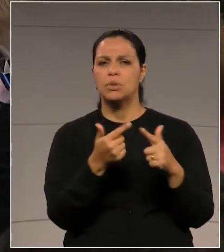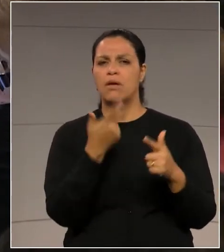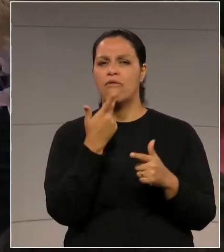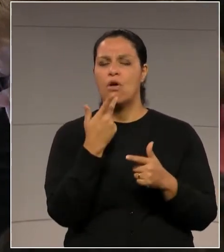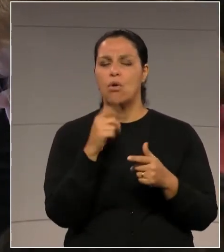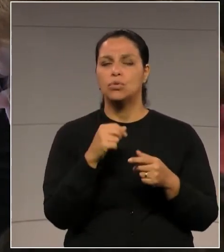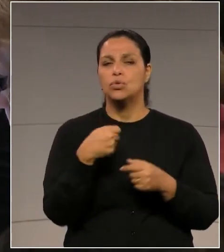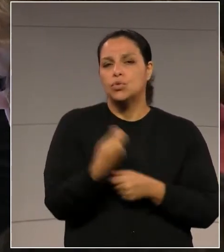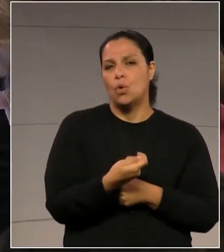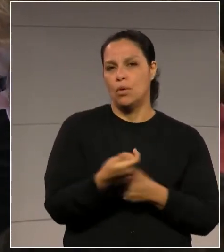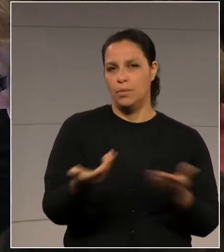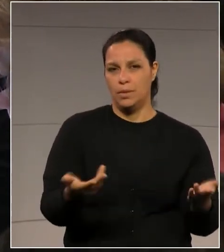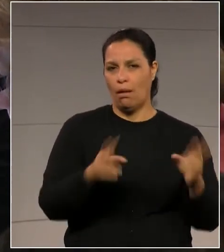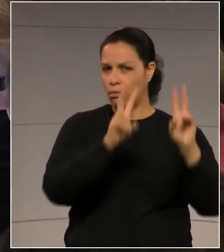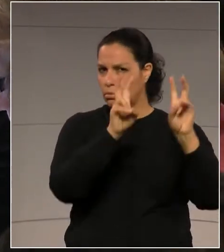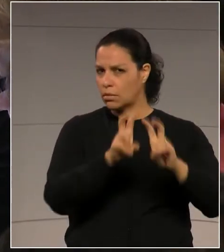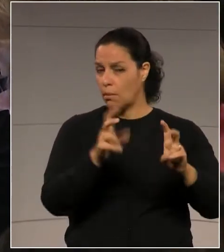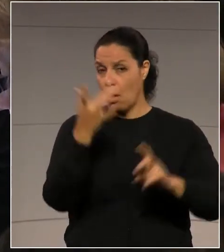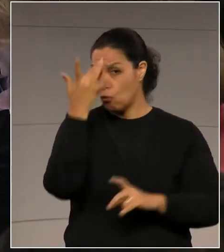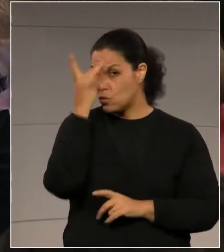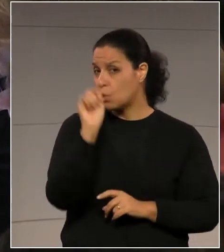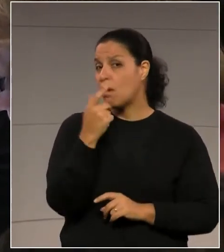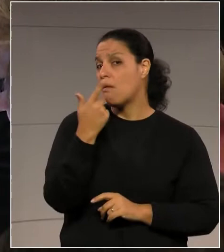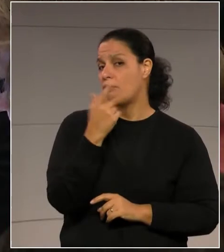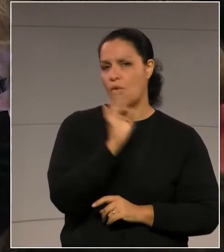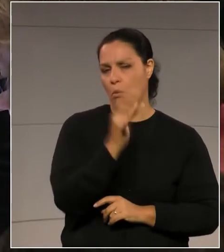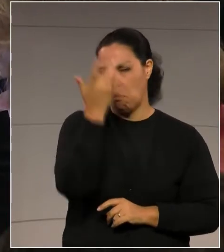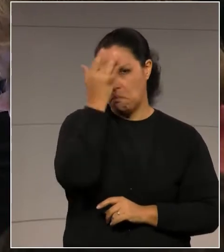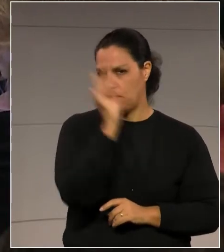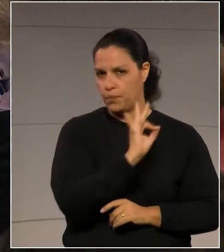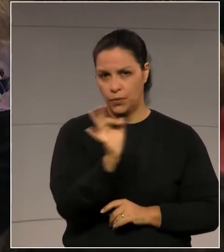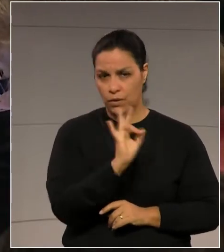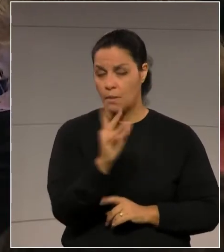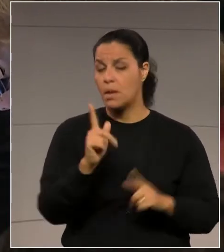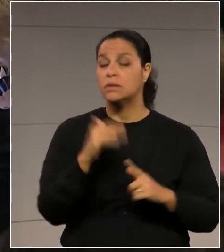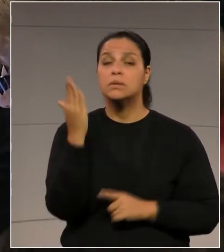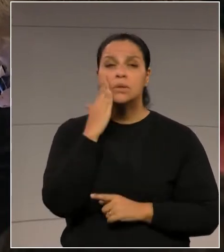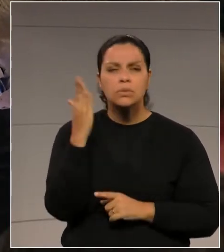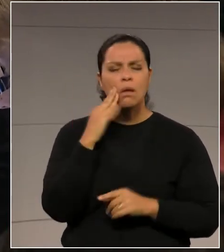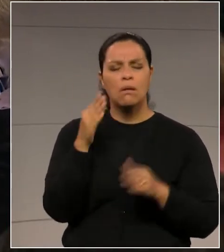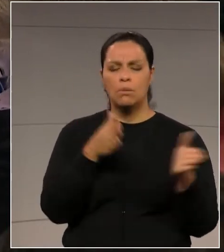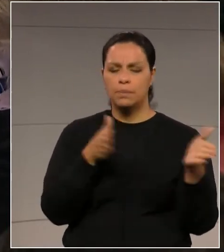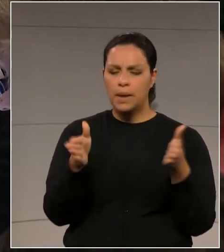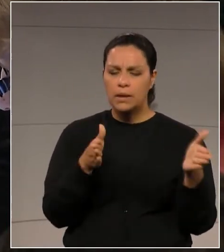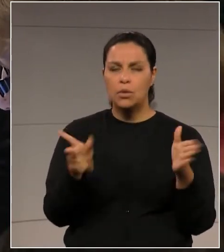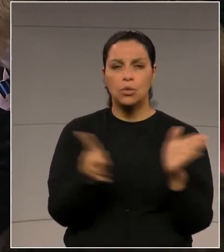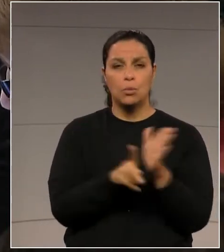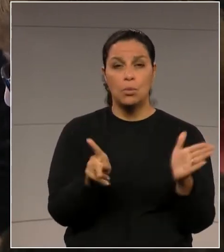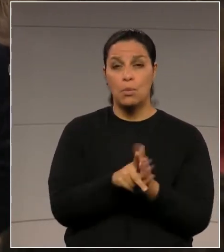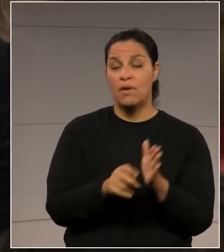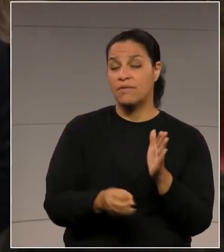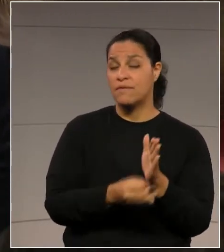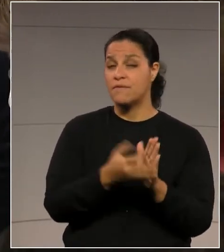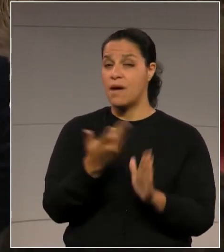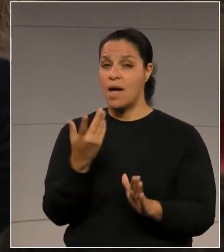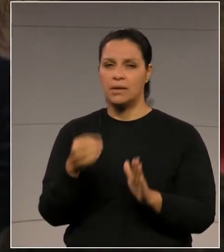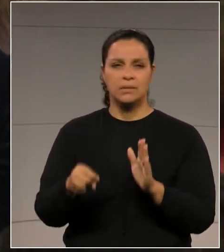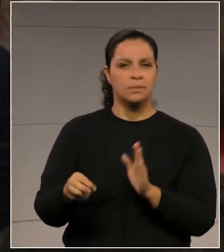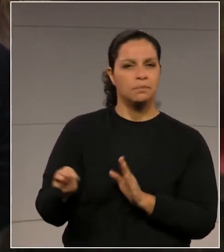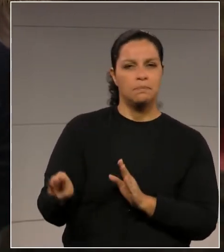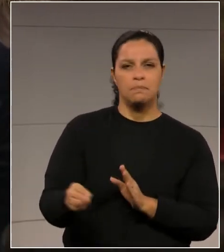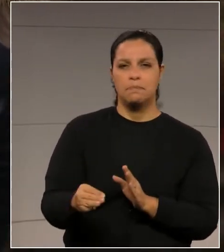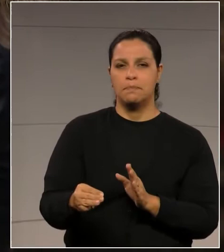declarações dadas. Eu não sei o teor das declarações, mas eu sei que, durante todo esse tempo, centenas, milhares